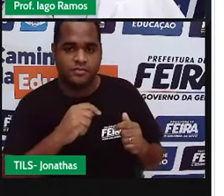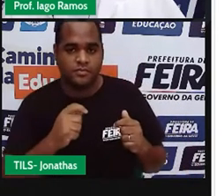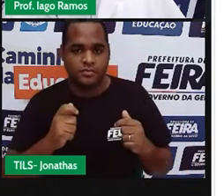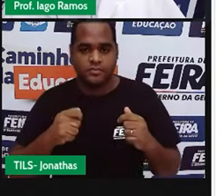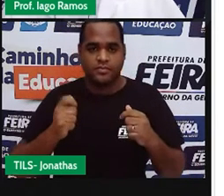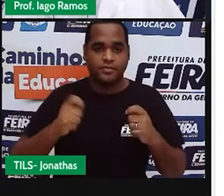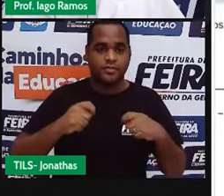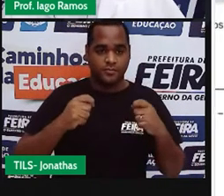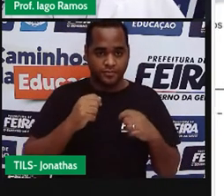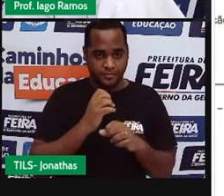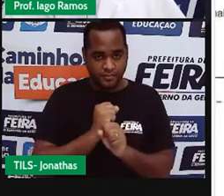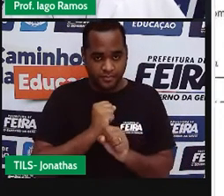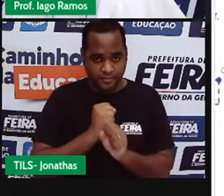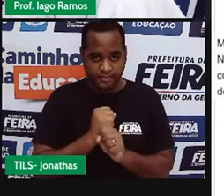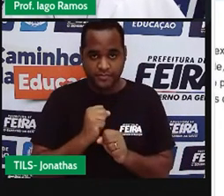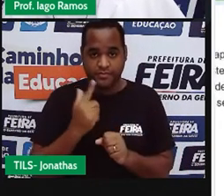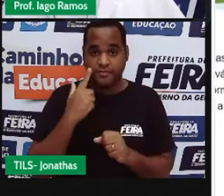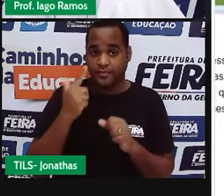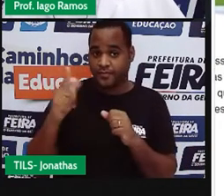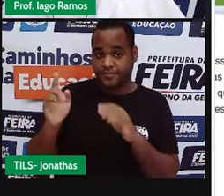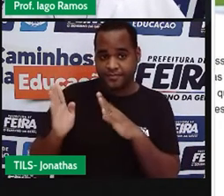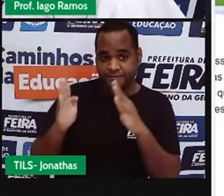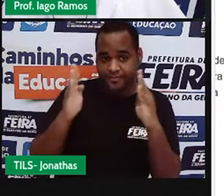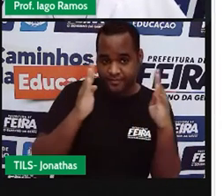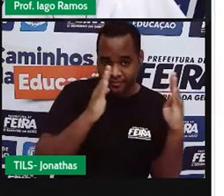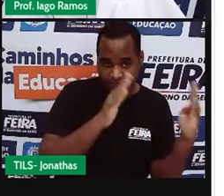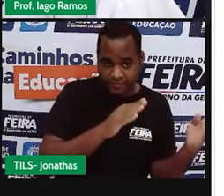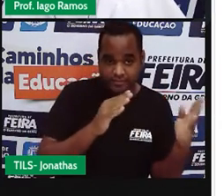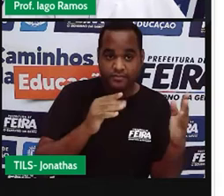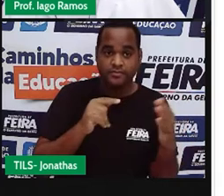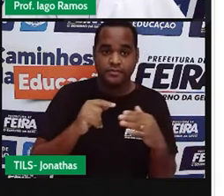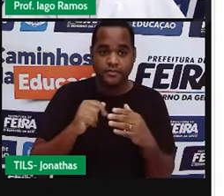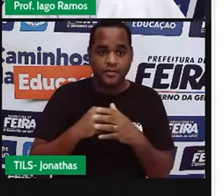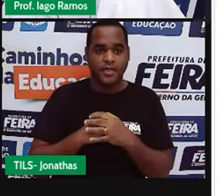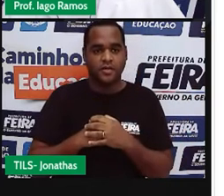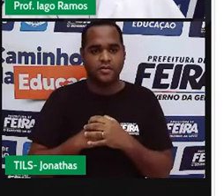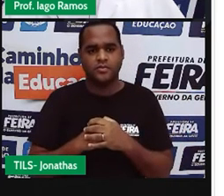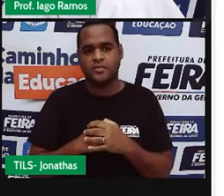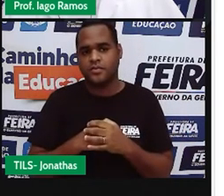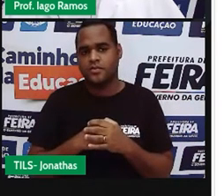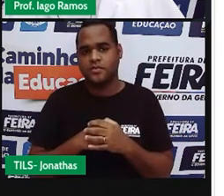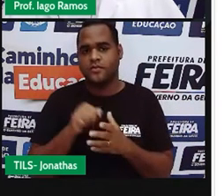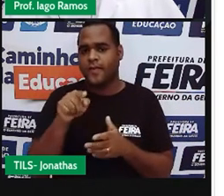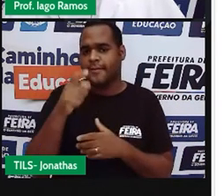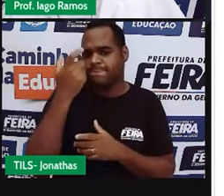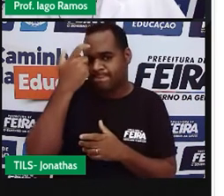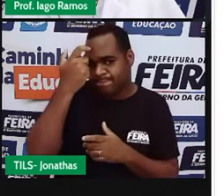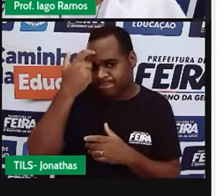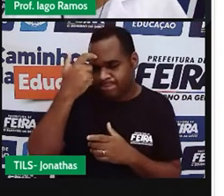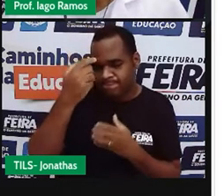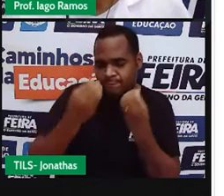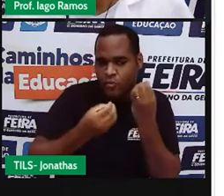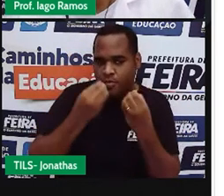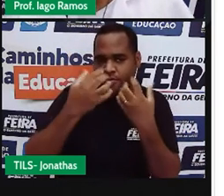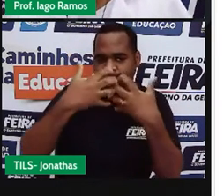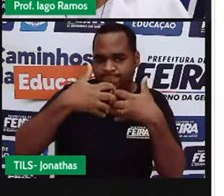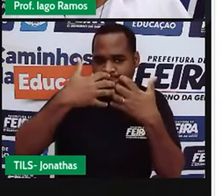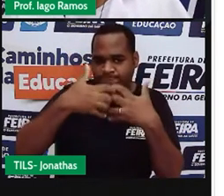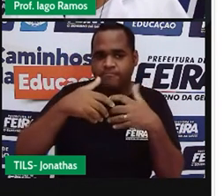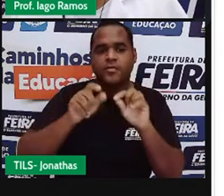só. Vamos mover essa telinha. Movendo. E aí, eu quero que você me ajude a raciocinar o seguinte, ó.